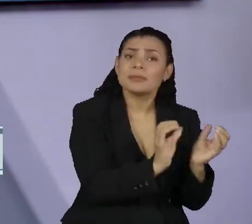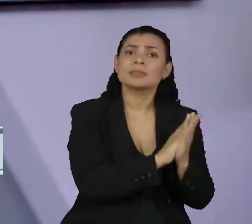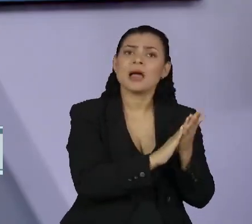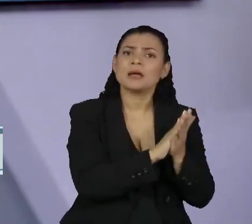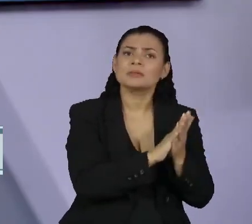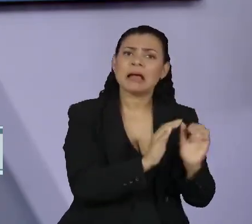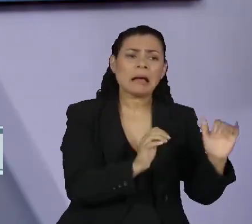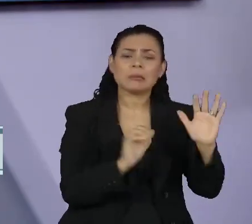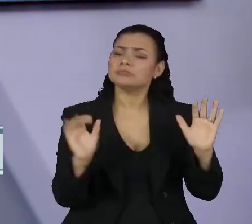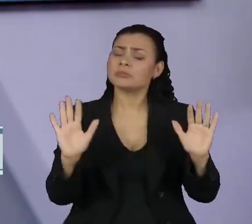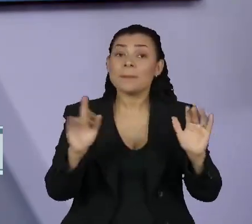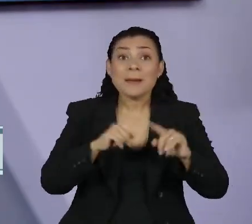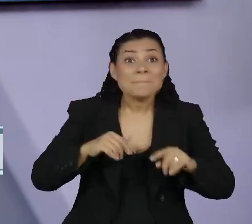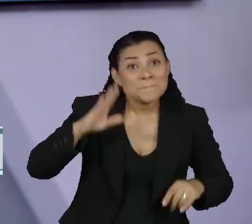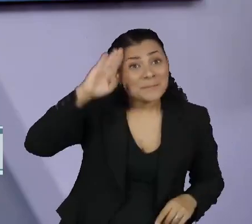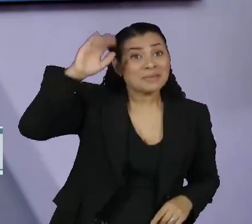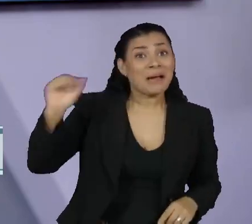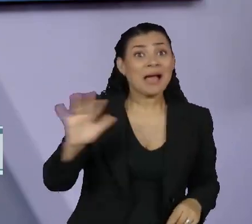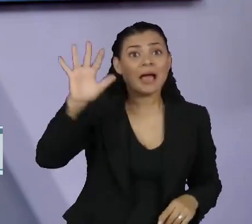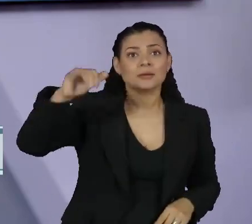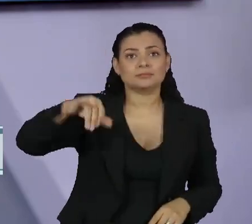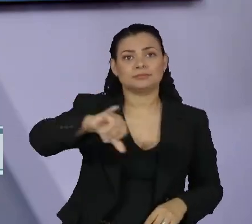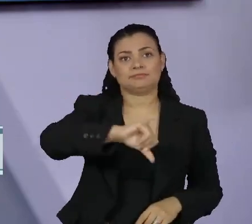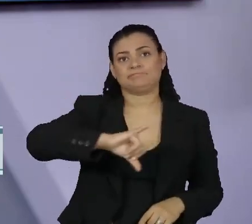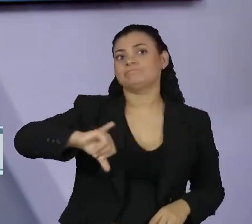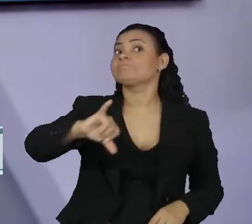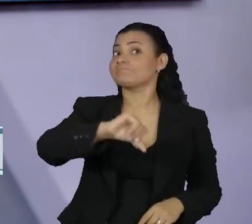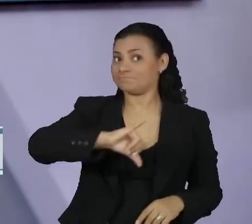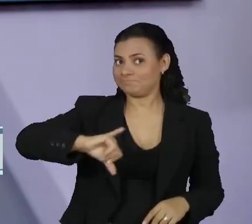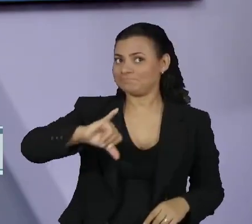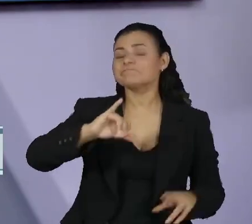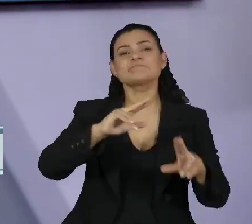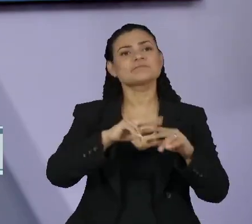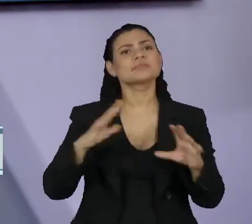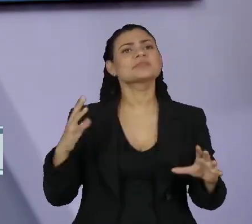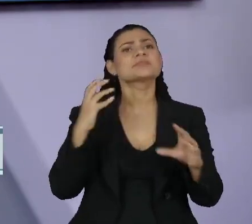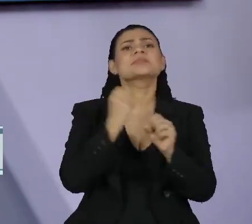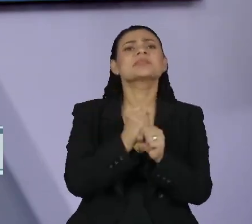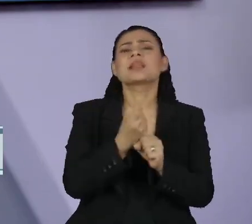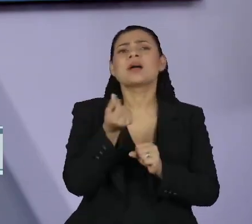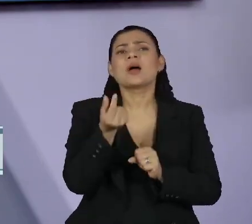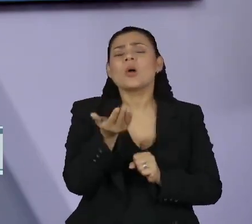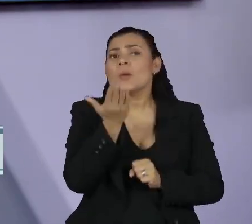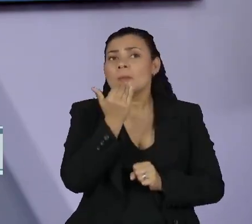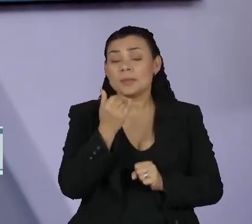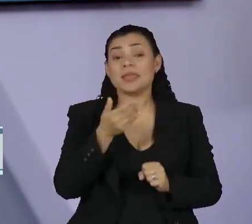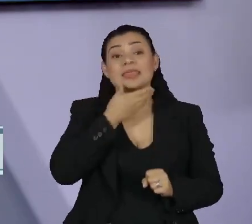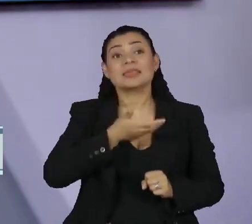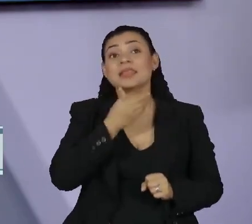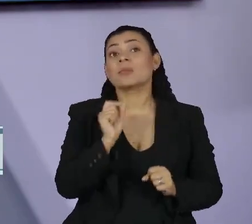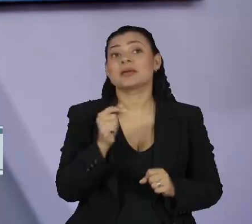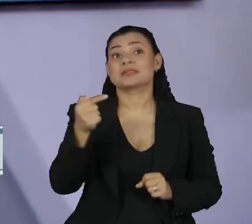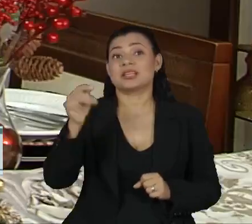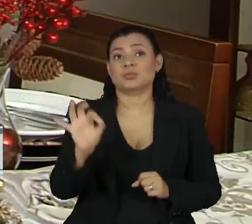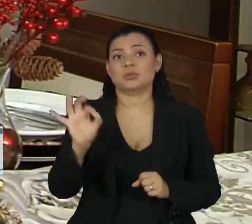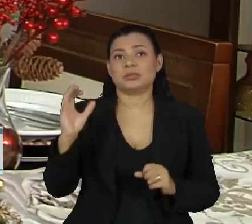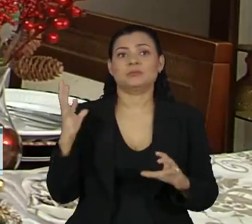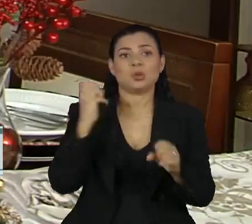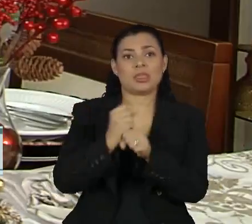também apresentaram um leve aumento em relação ao ano passado. Na média, o preço do jantar natalino vai subir 7%.